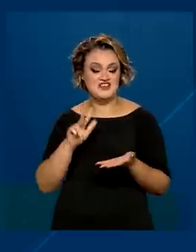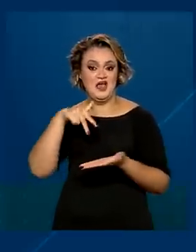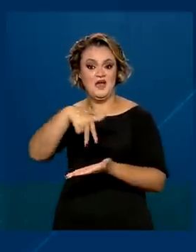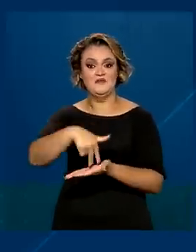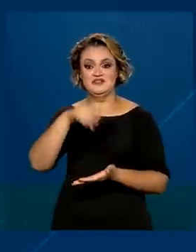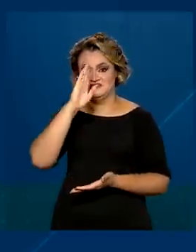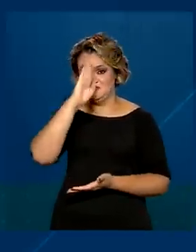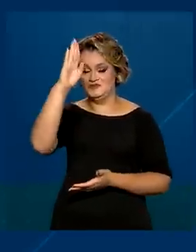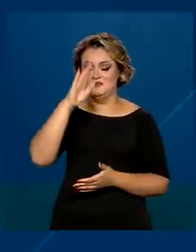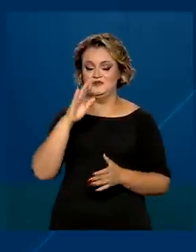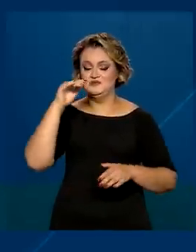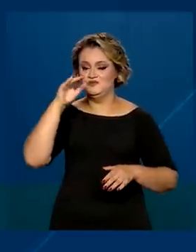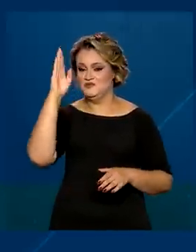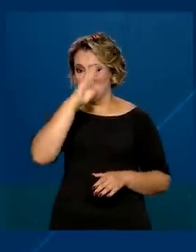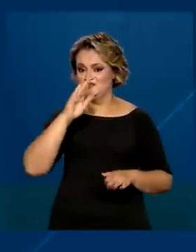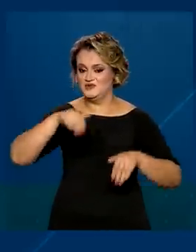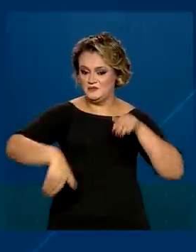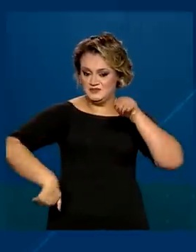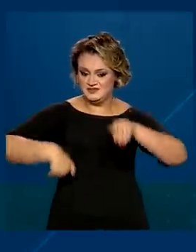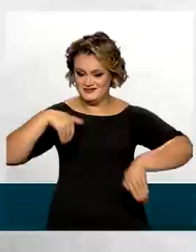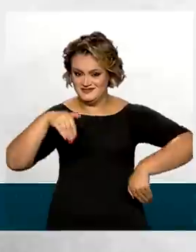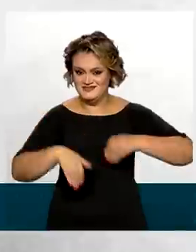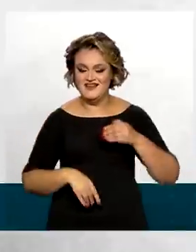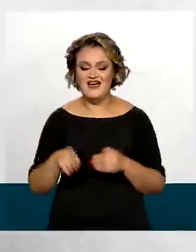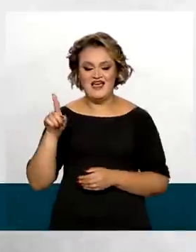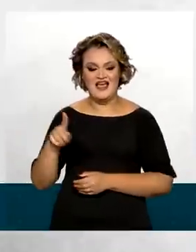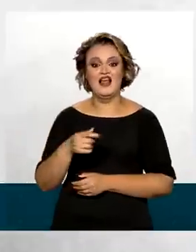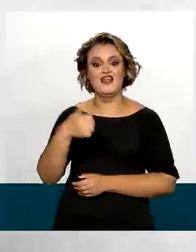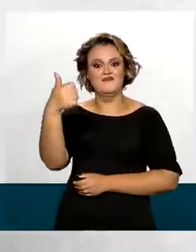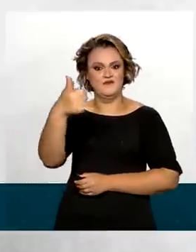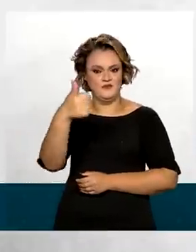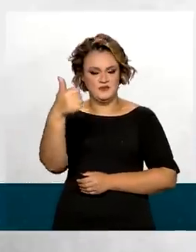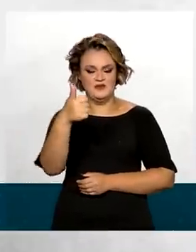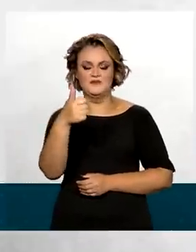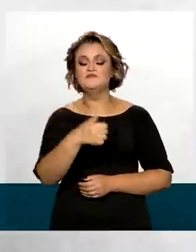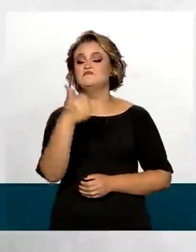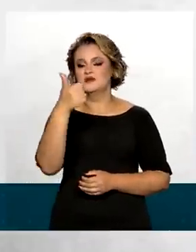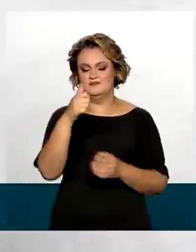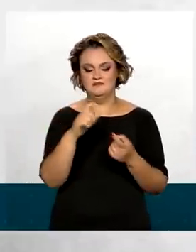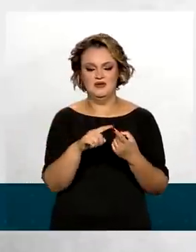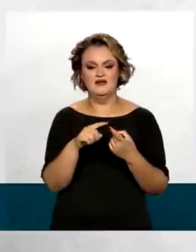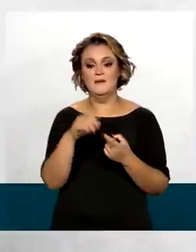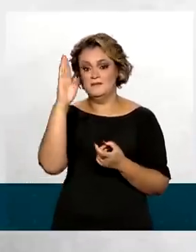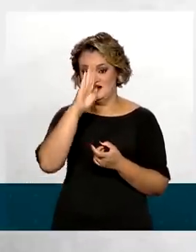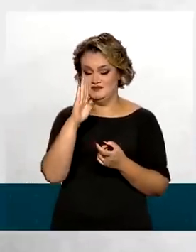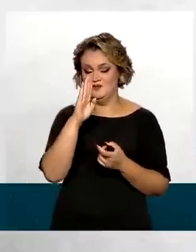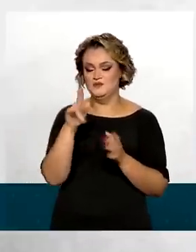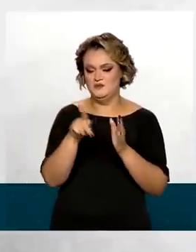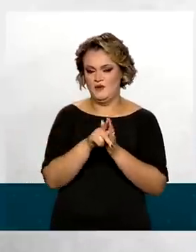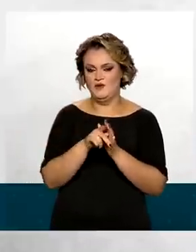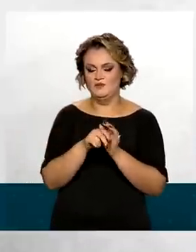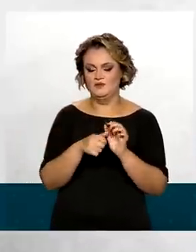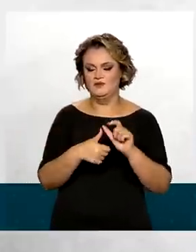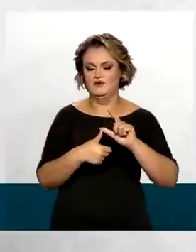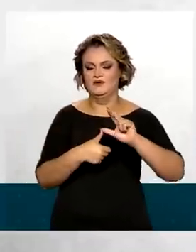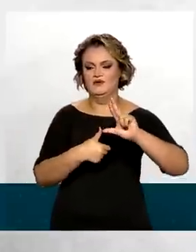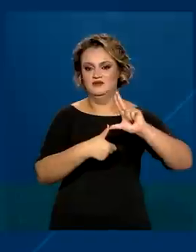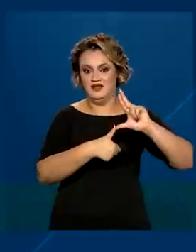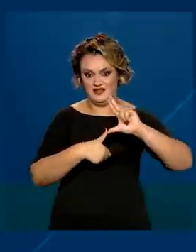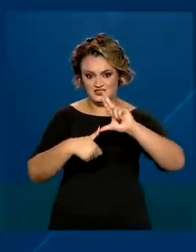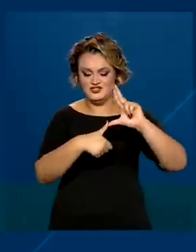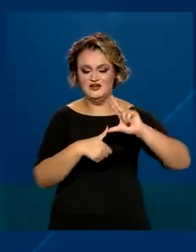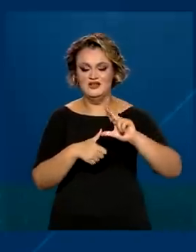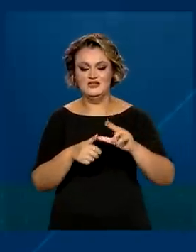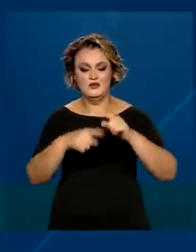nas piscinas? Maria Lenk é uma pioneira, primeira brasileira e latino-americana a participar dos Jogos em